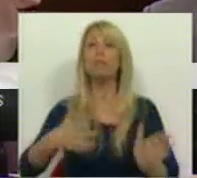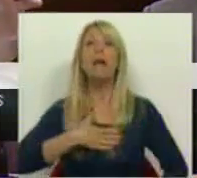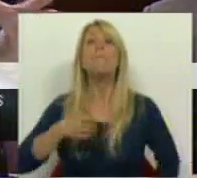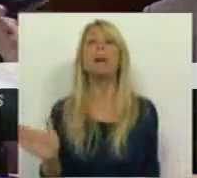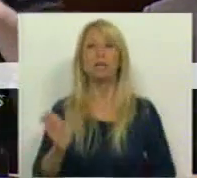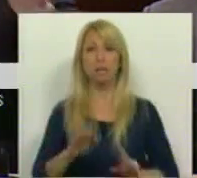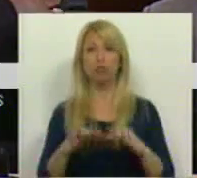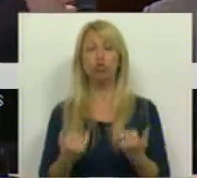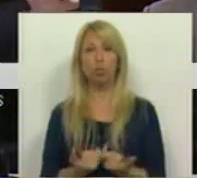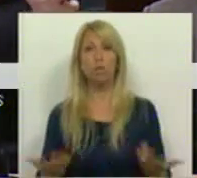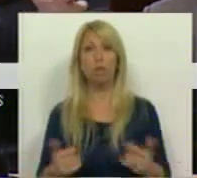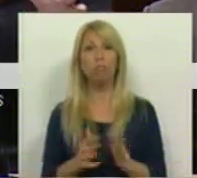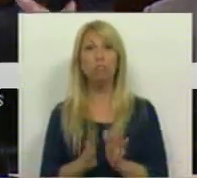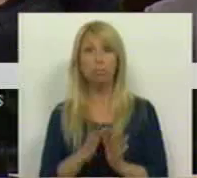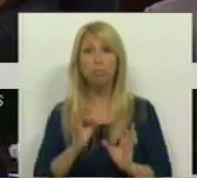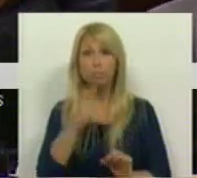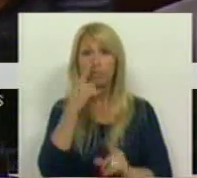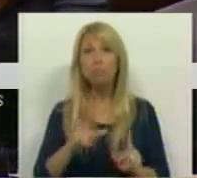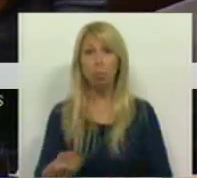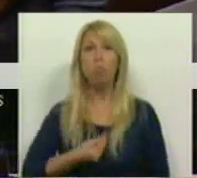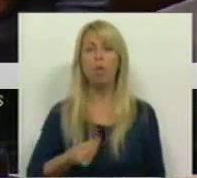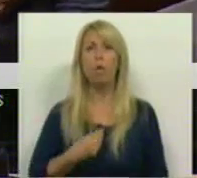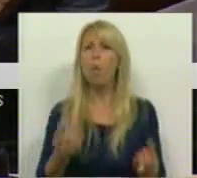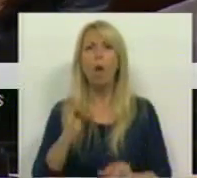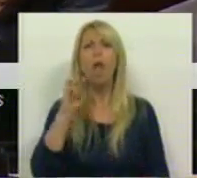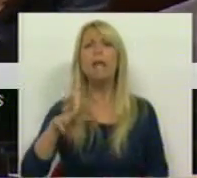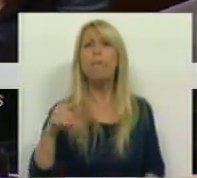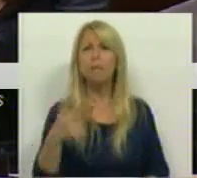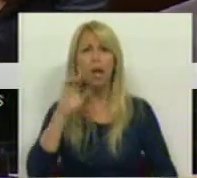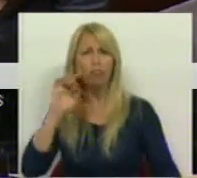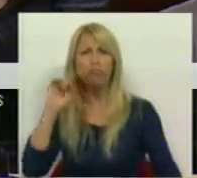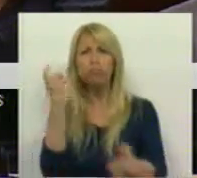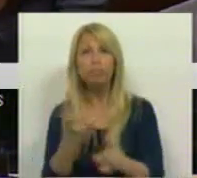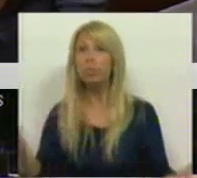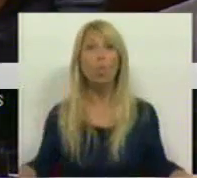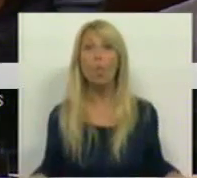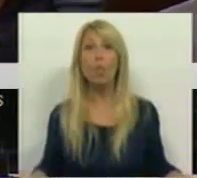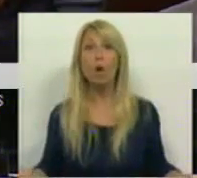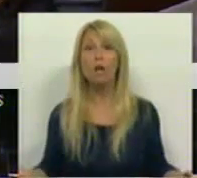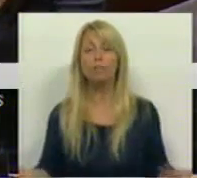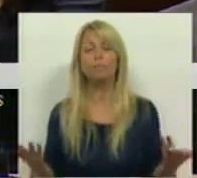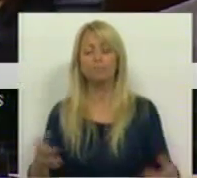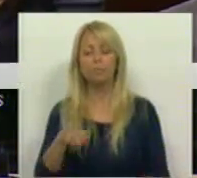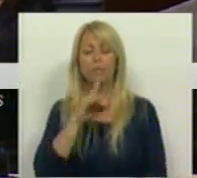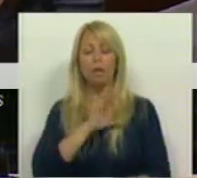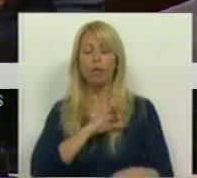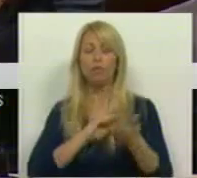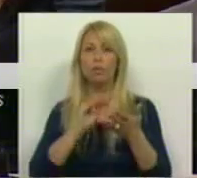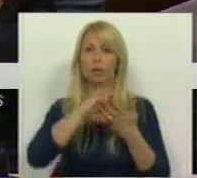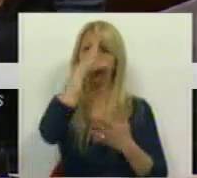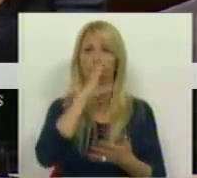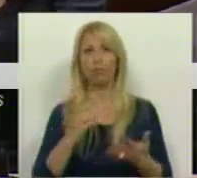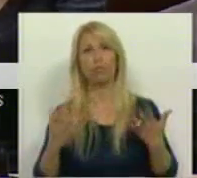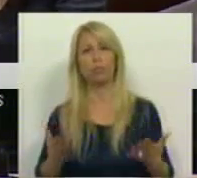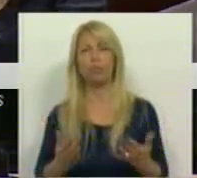muitíssimo preocupada. Não houve verdadeiramente atuação do IMT. Porque, senhoras e senhores deputados, senhor secretário de Estado, o que os senhores fazem